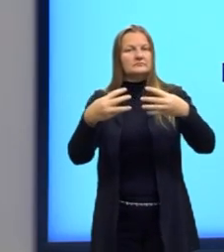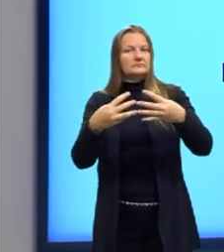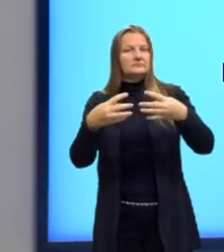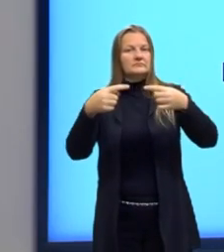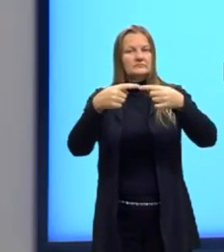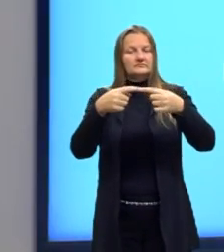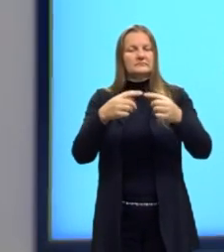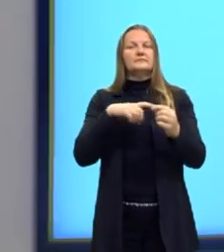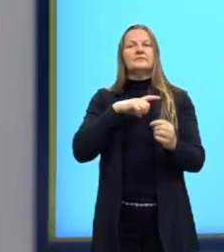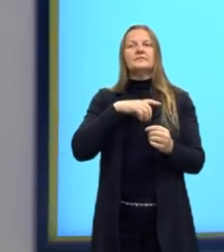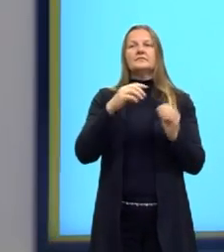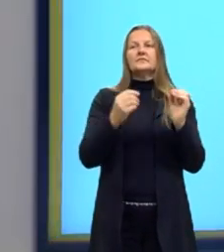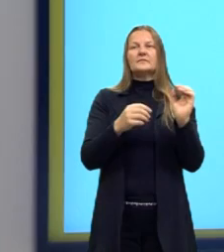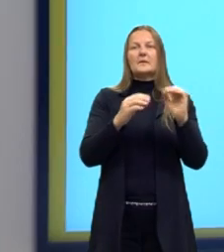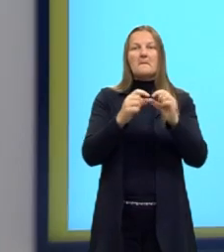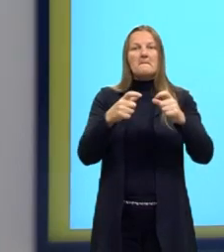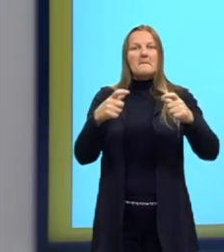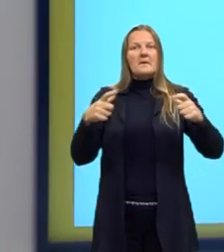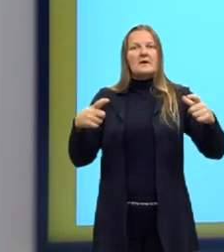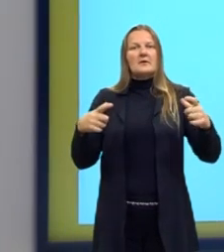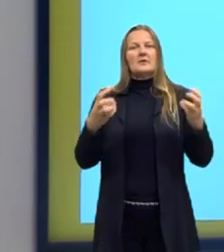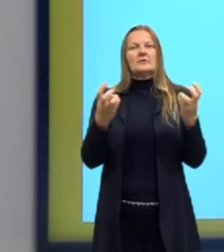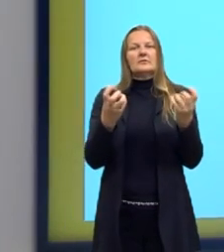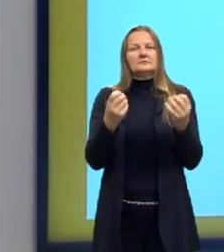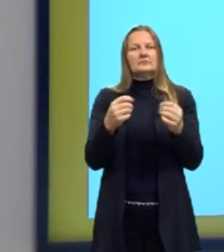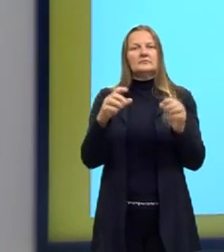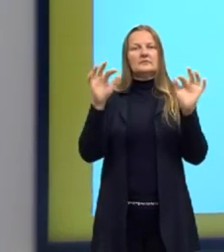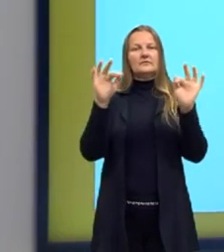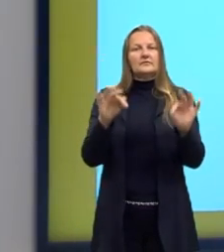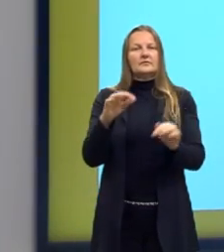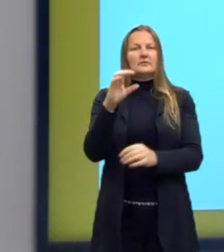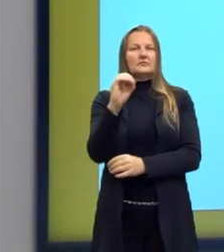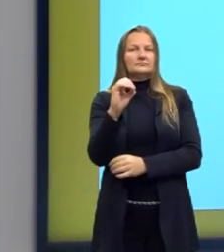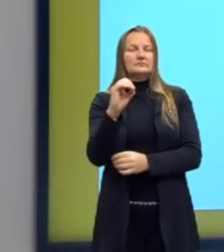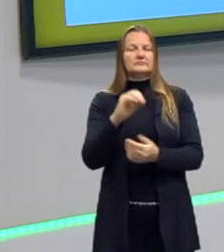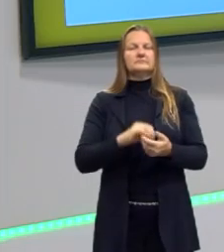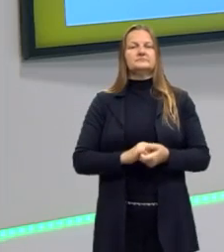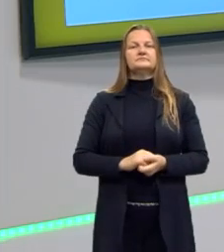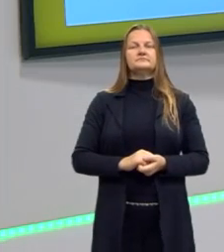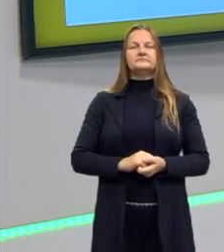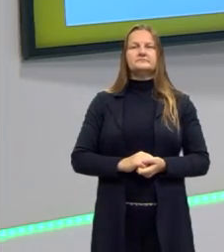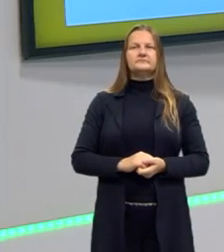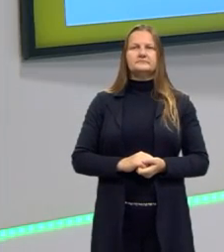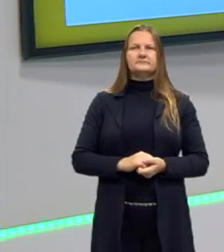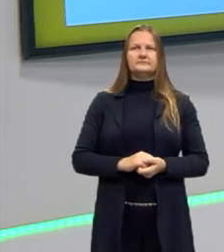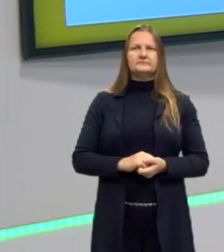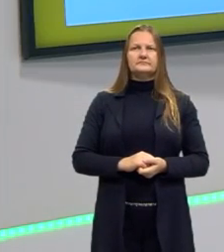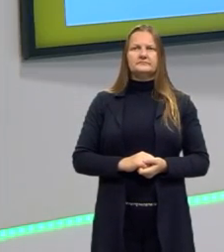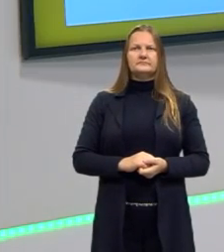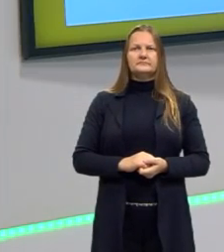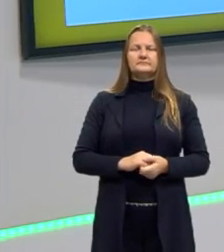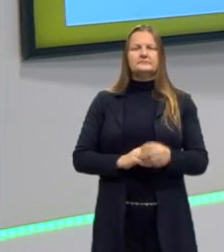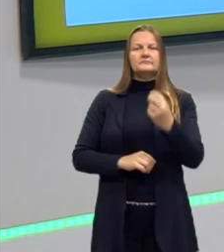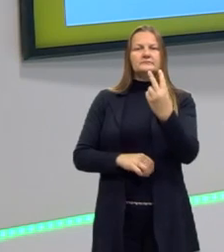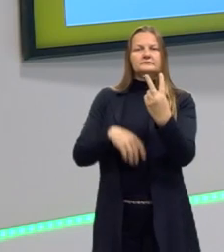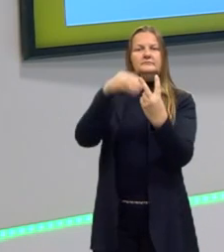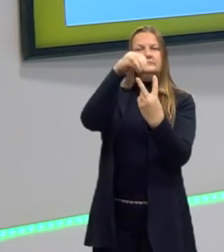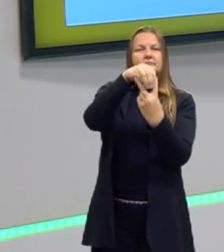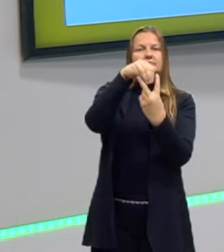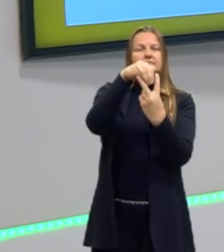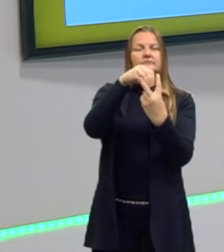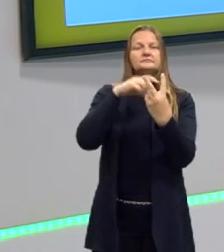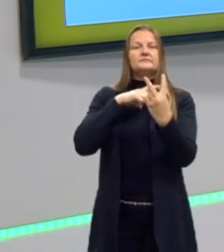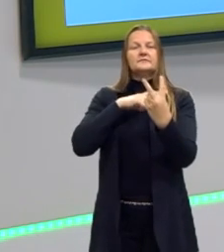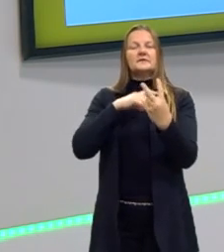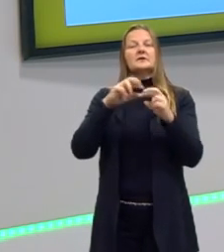Então, o número de carbonos do maior, tipo de ligação, terminação em O, certo? O éter, ele pode